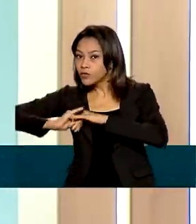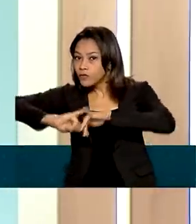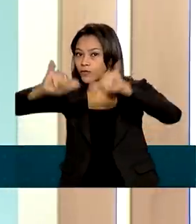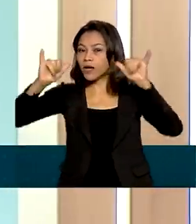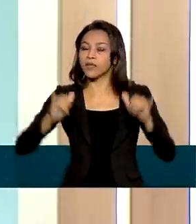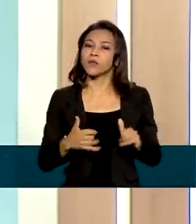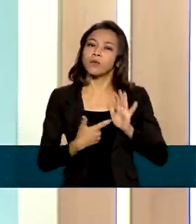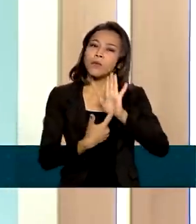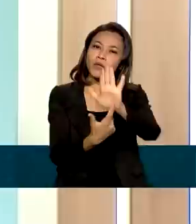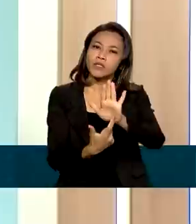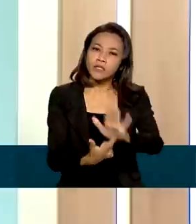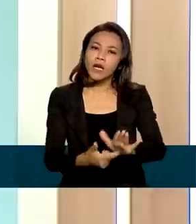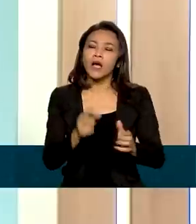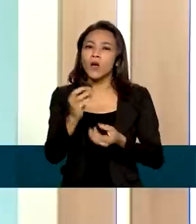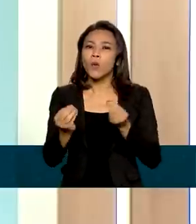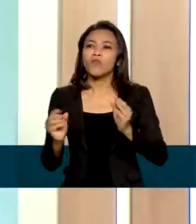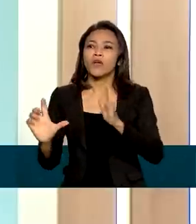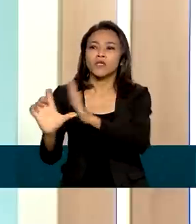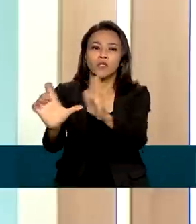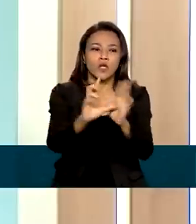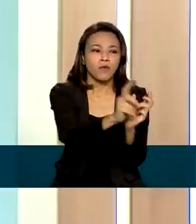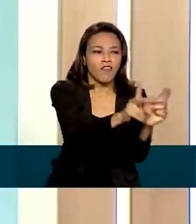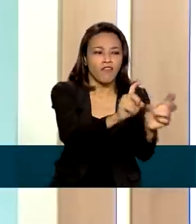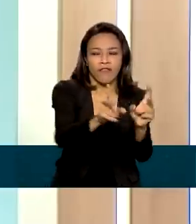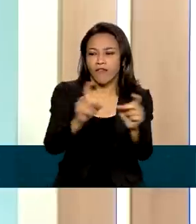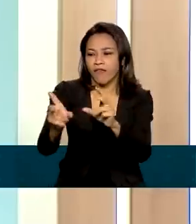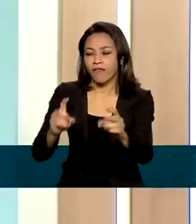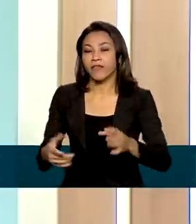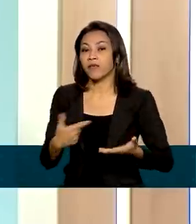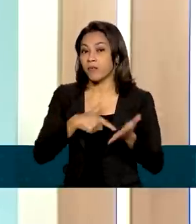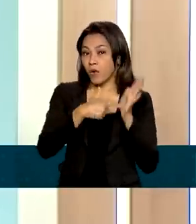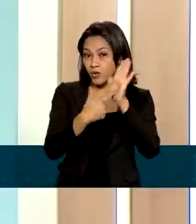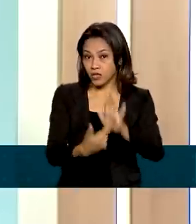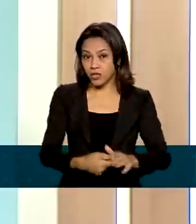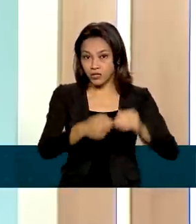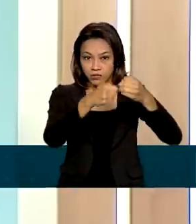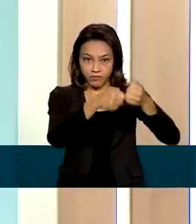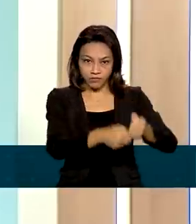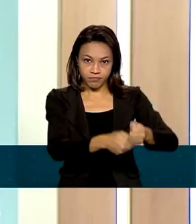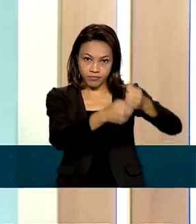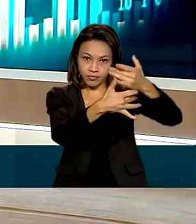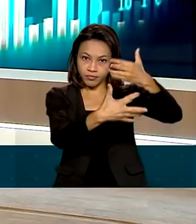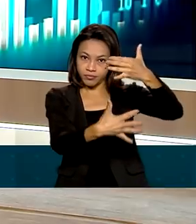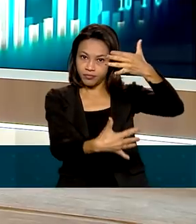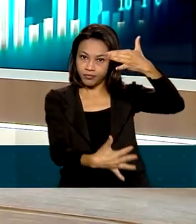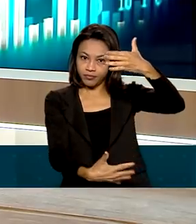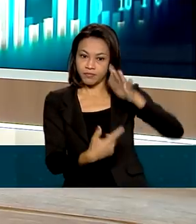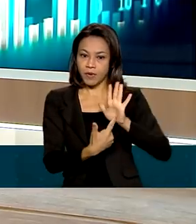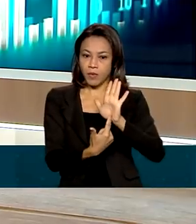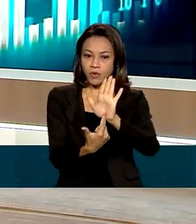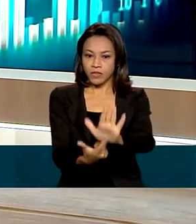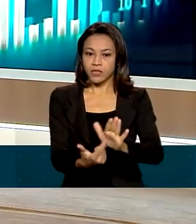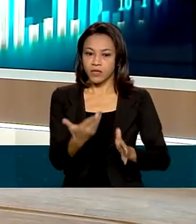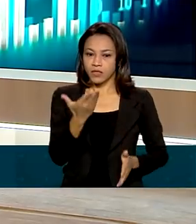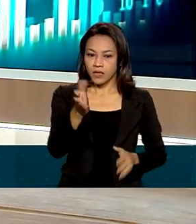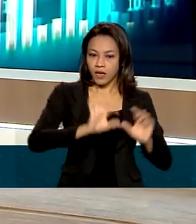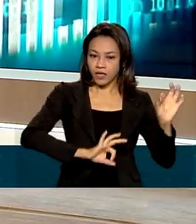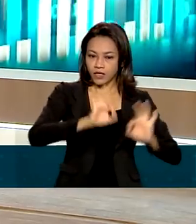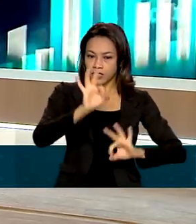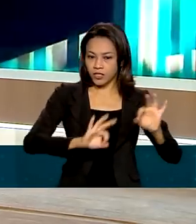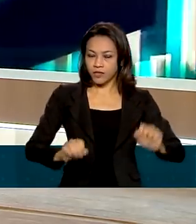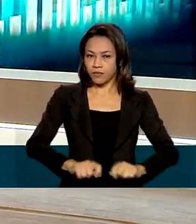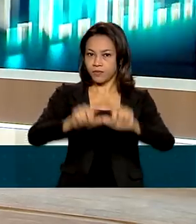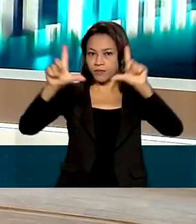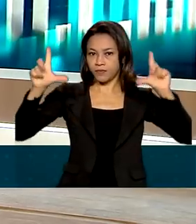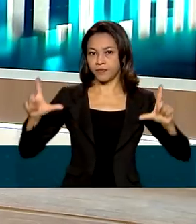do comércio varejista no ano de 2021, nós trouxemos uma pequena tabela para compartilhar com você, telespectador, feita pela nossa equipe